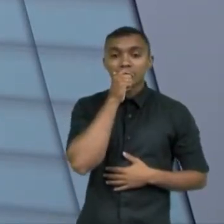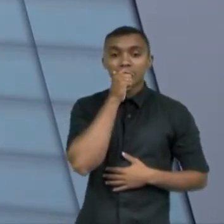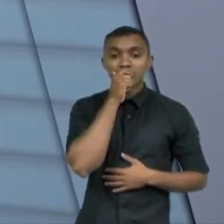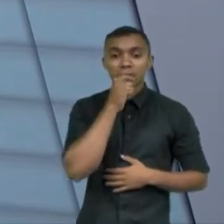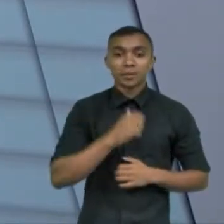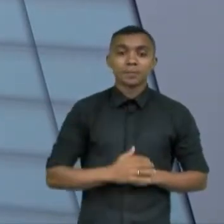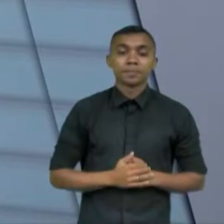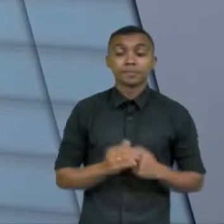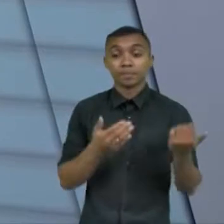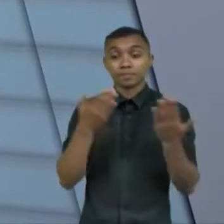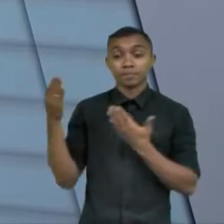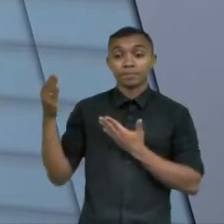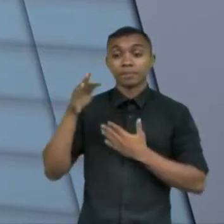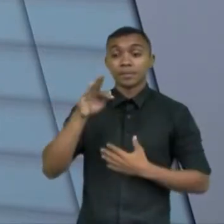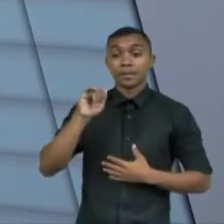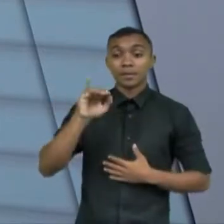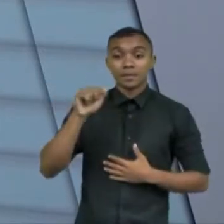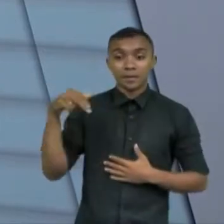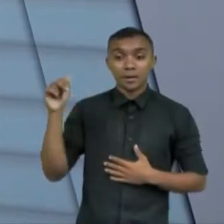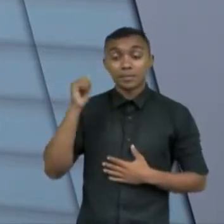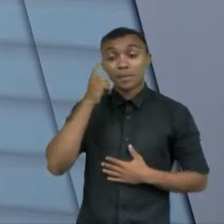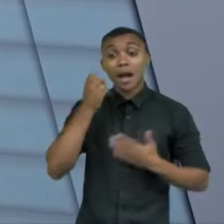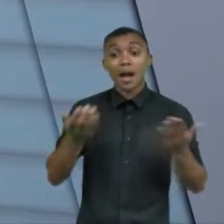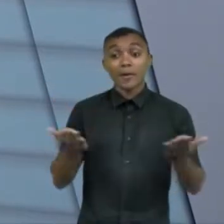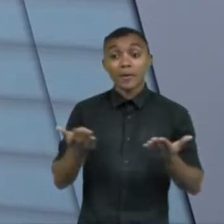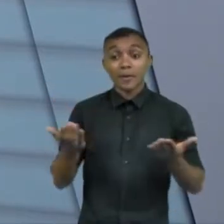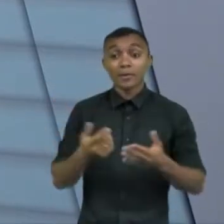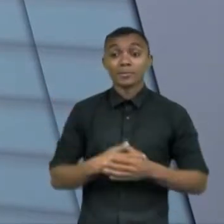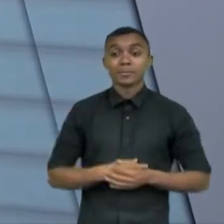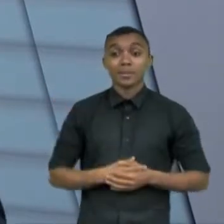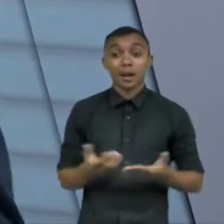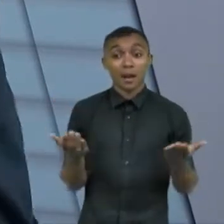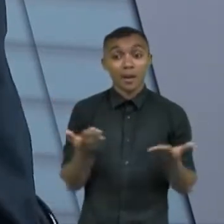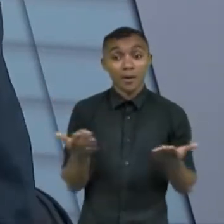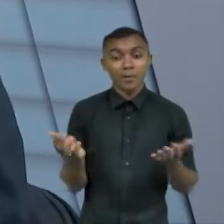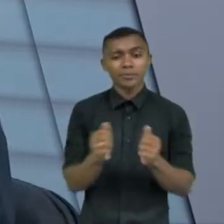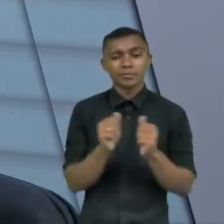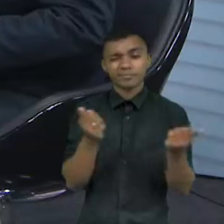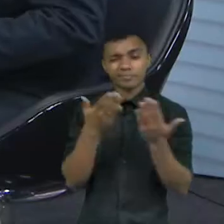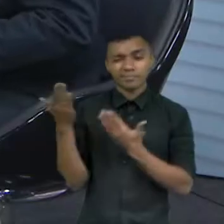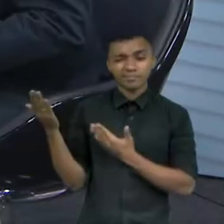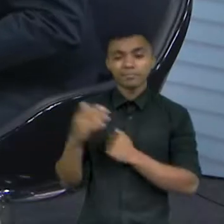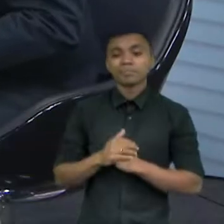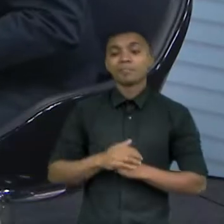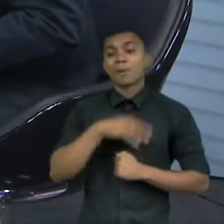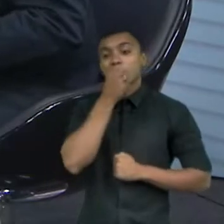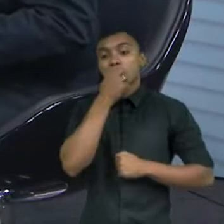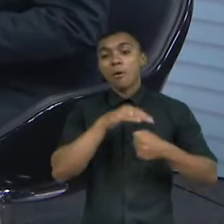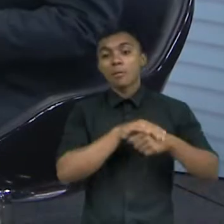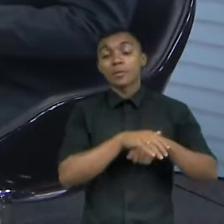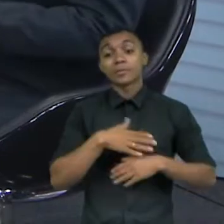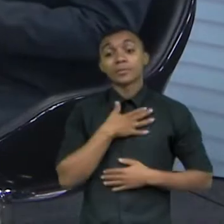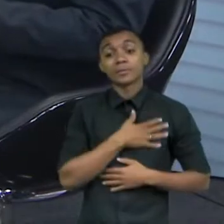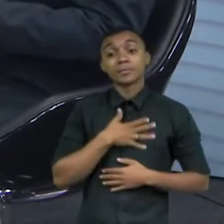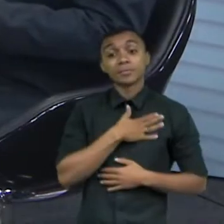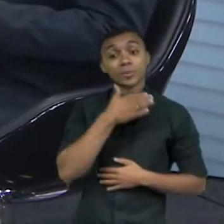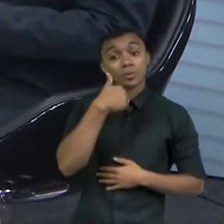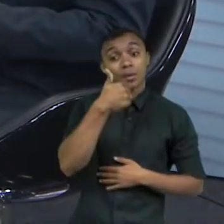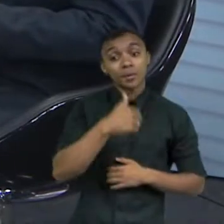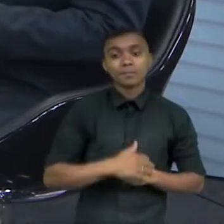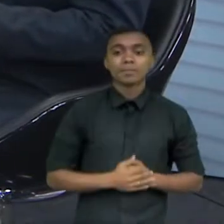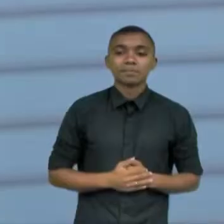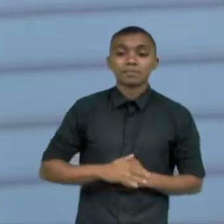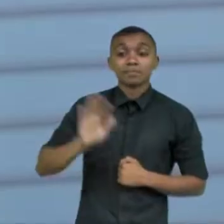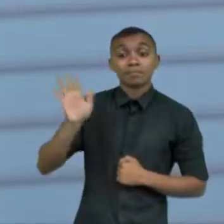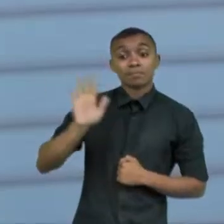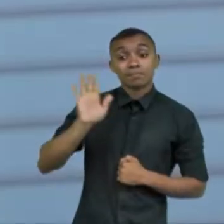Doutora Fabiana Fará a partir de hoje a partir de agora digo melhor comigo na questão de ordem Doutora Fabiana muito boa noite é um prazer recebê-la tudo bem? Boa noite é um